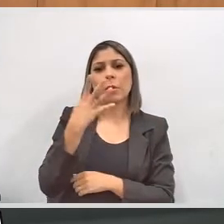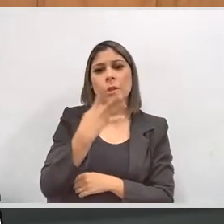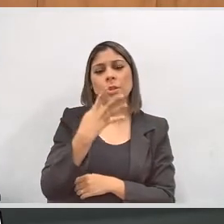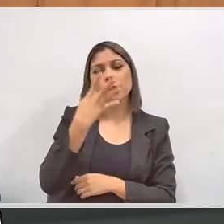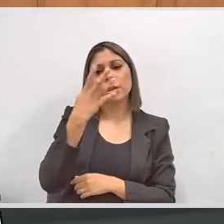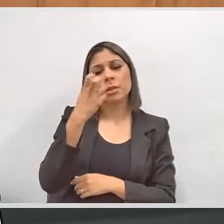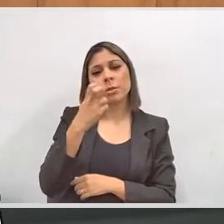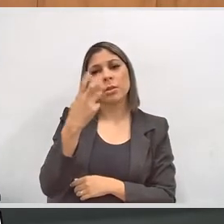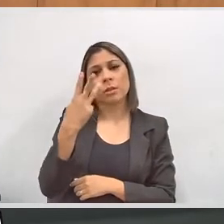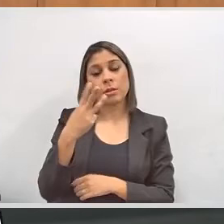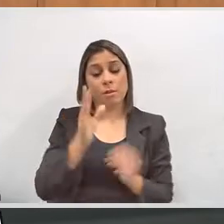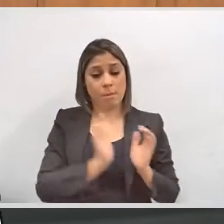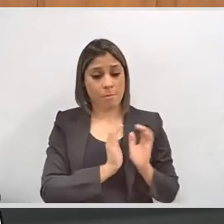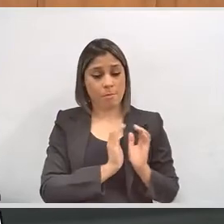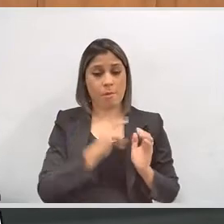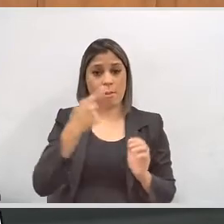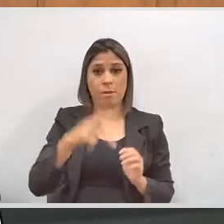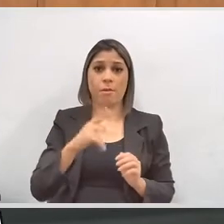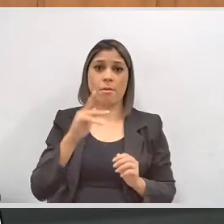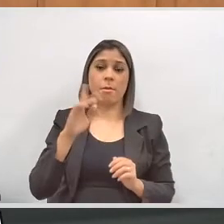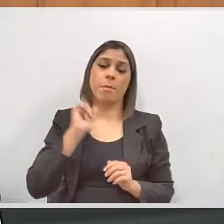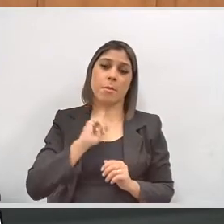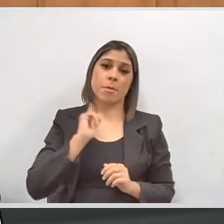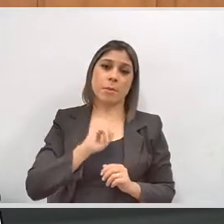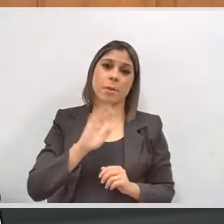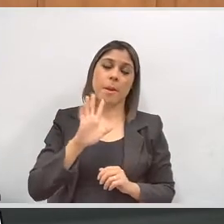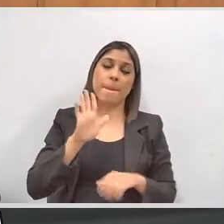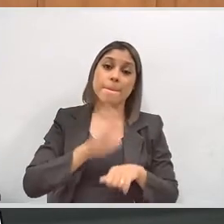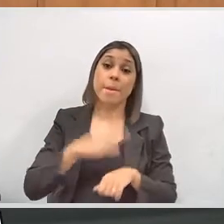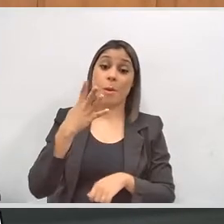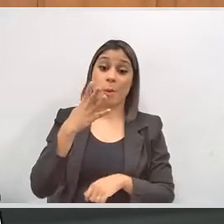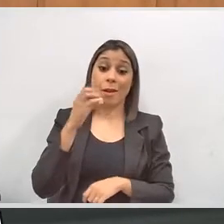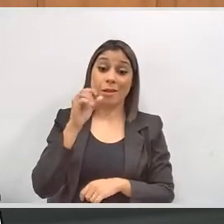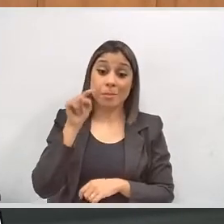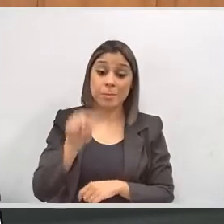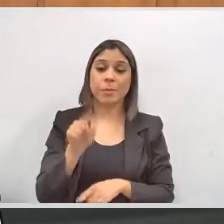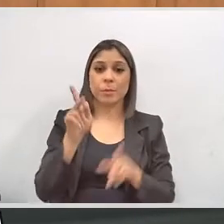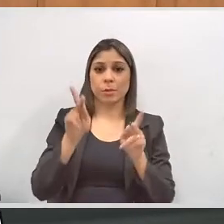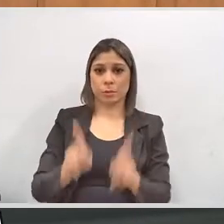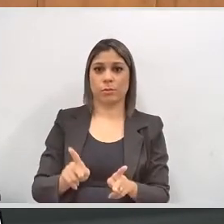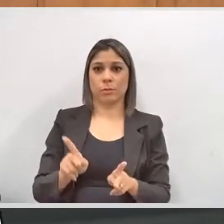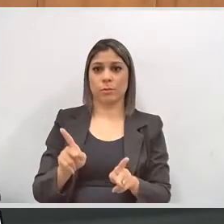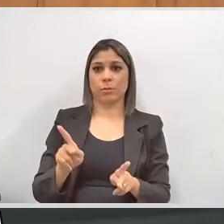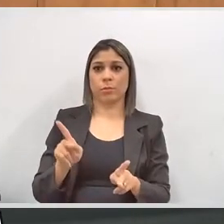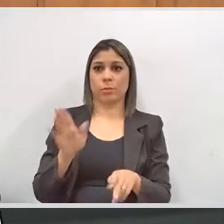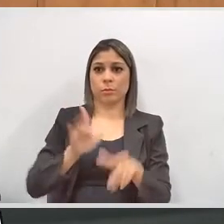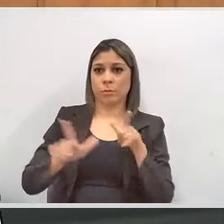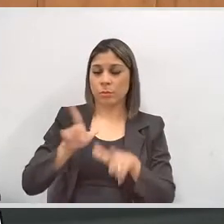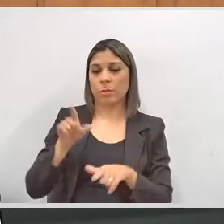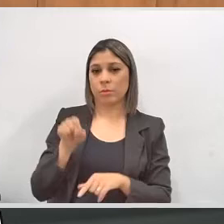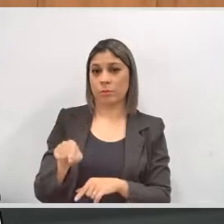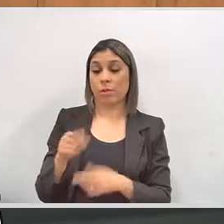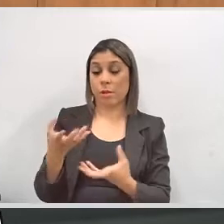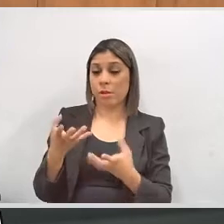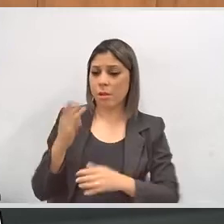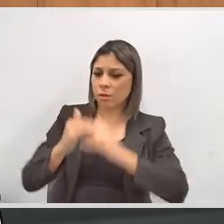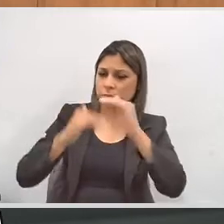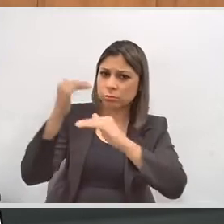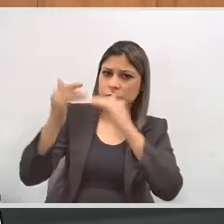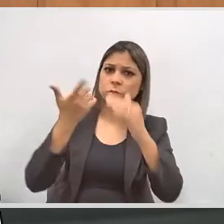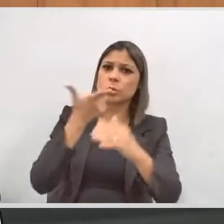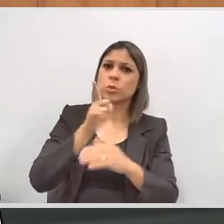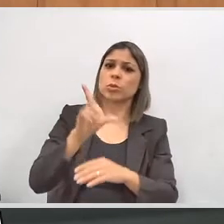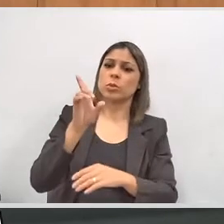Gerais, 453 rapazes, mais de 40 mil pessoas que nós trabalhamos com elas e que nós queremos